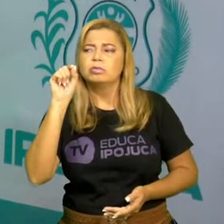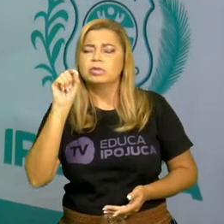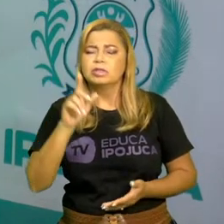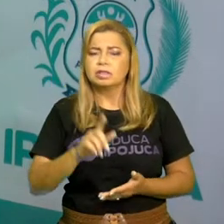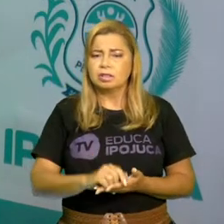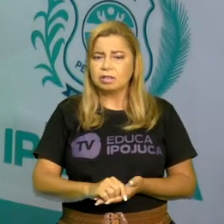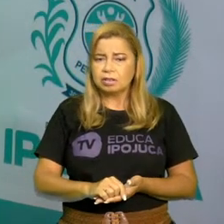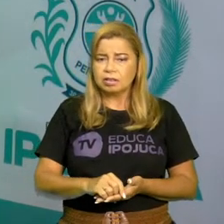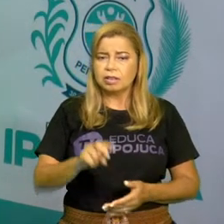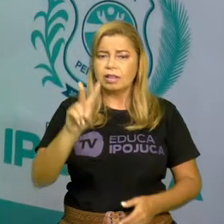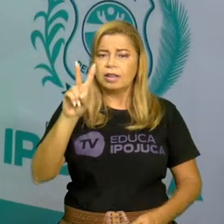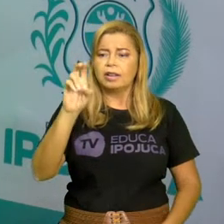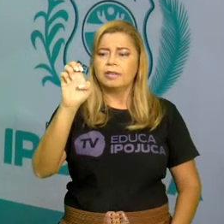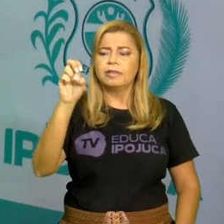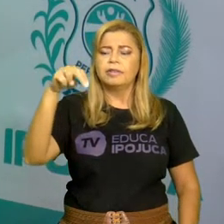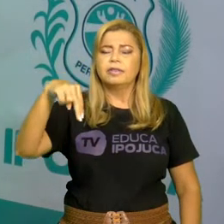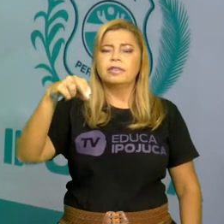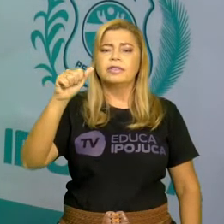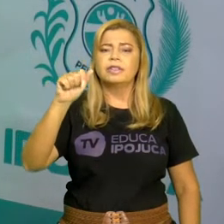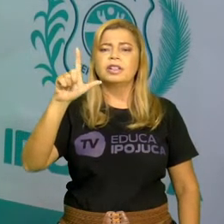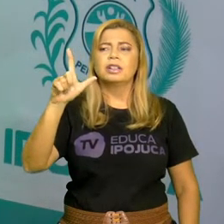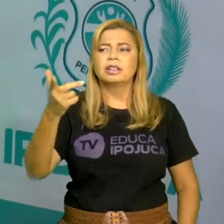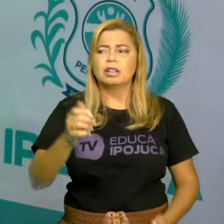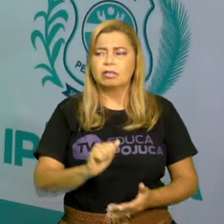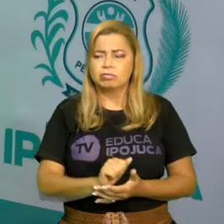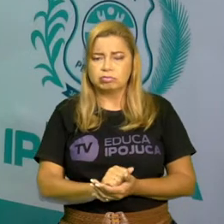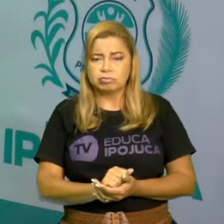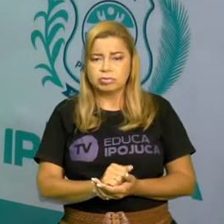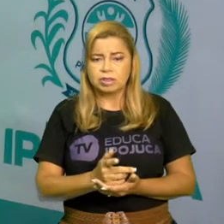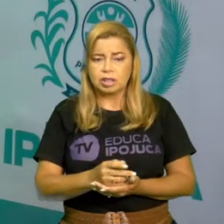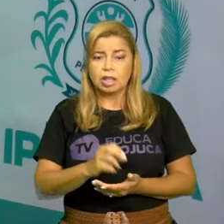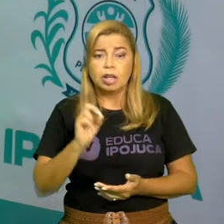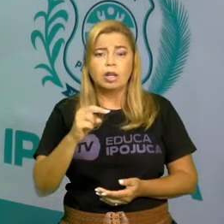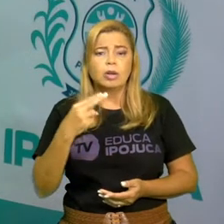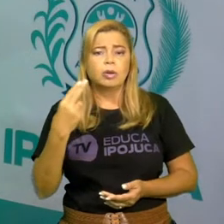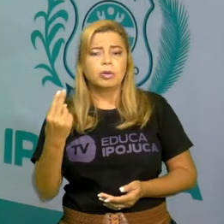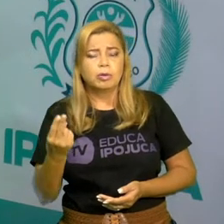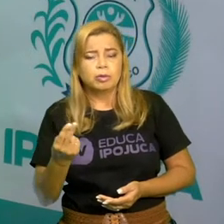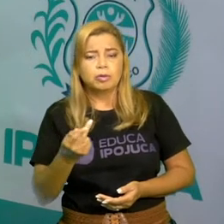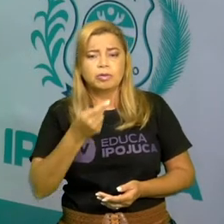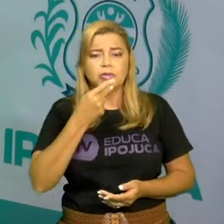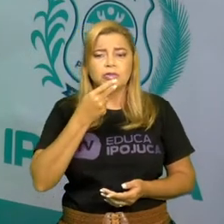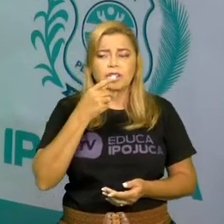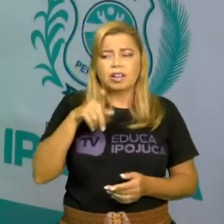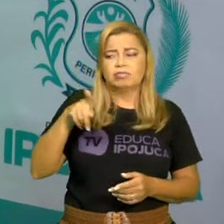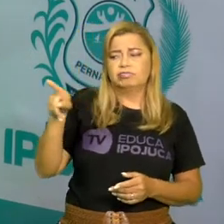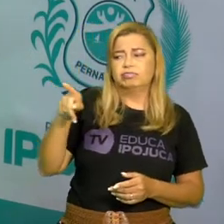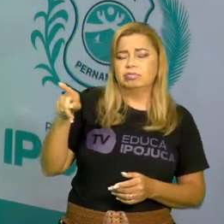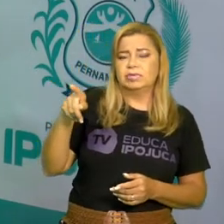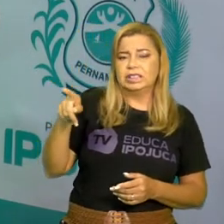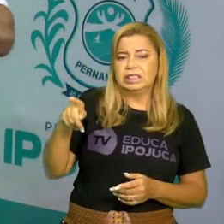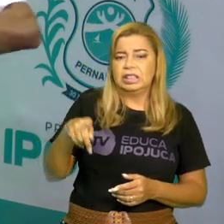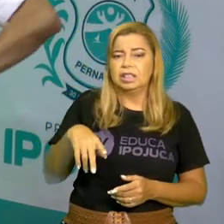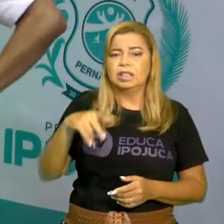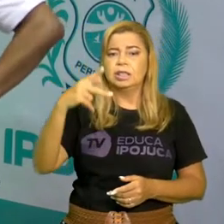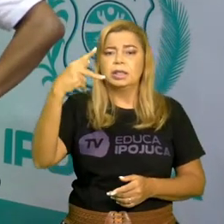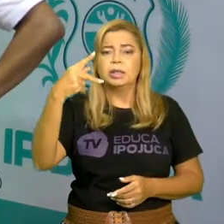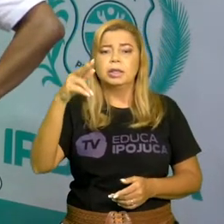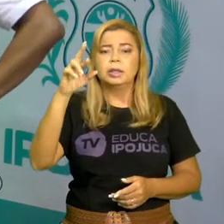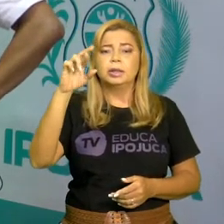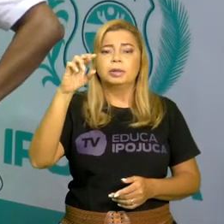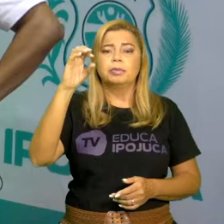ah, fulano procrastinou. O que é isso? Que palavra estranha? Aí a gente vai no dicionário e